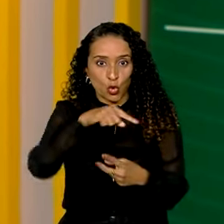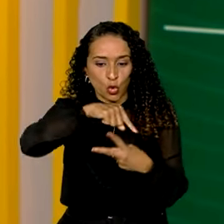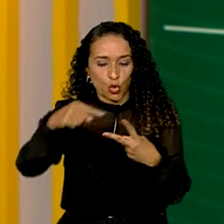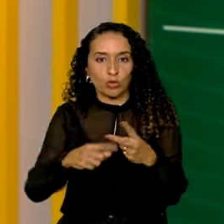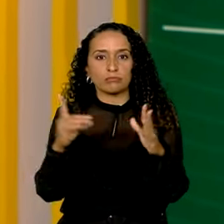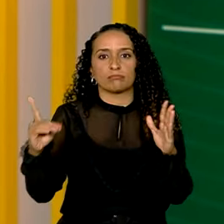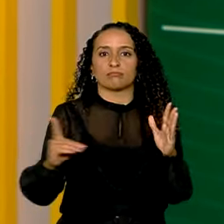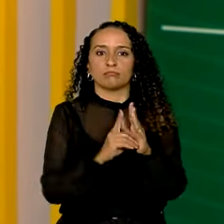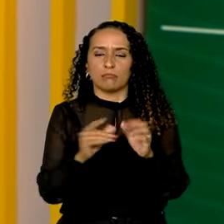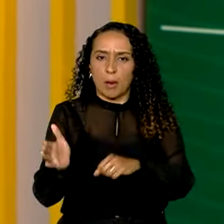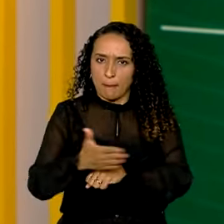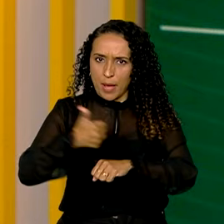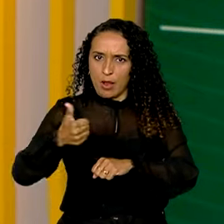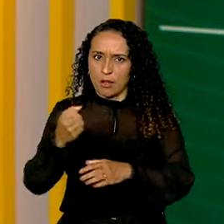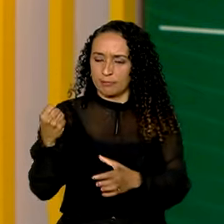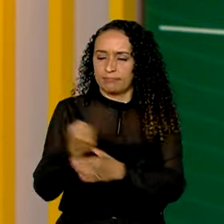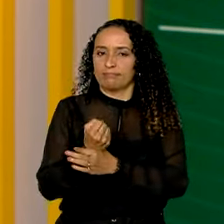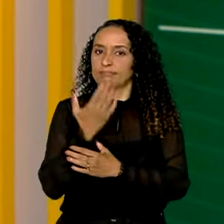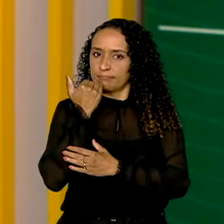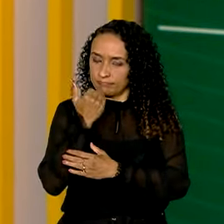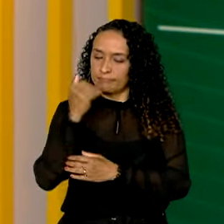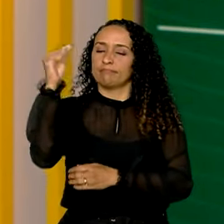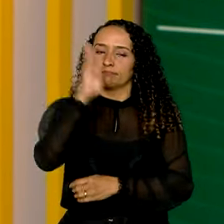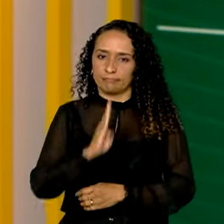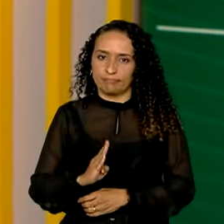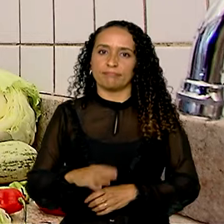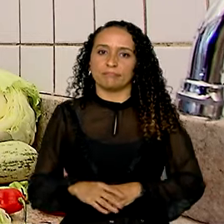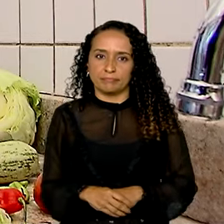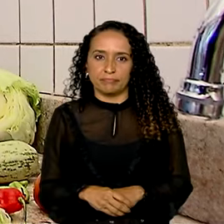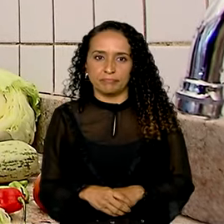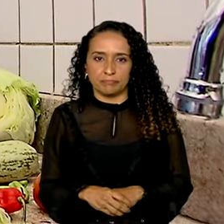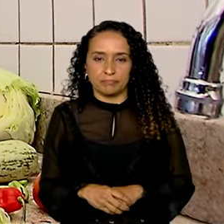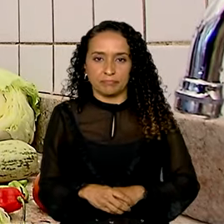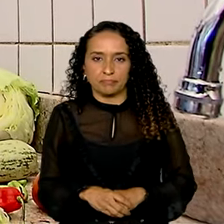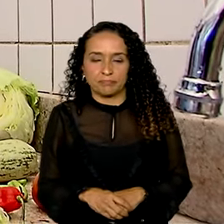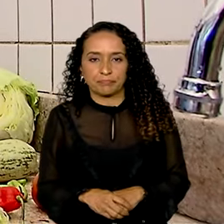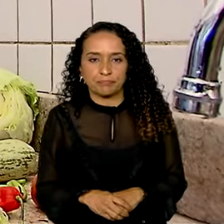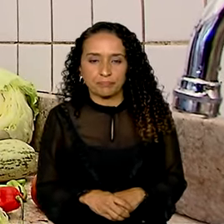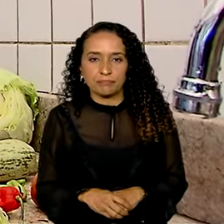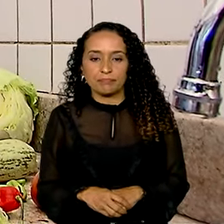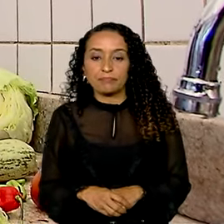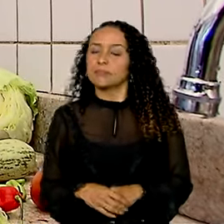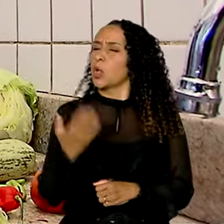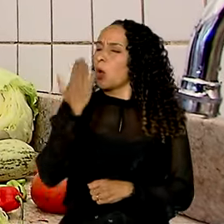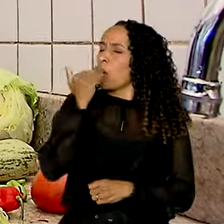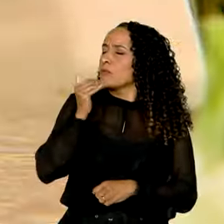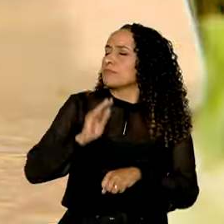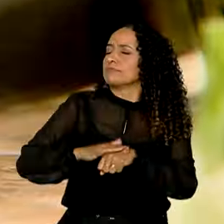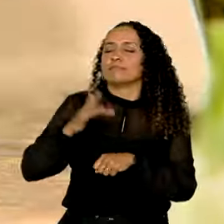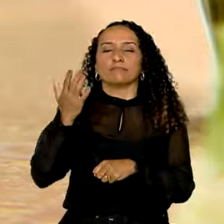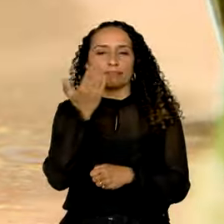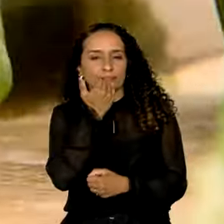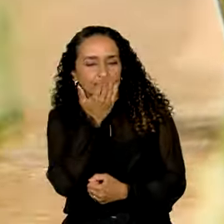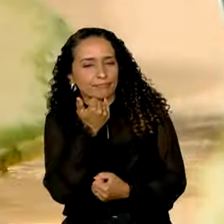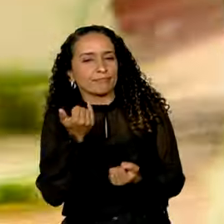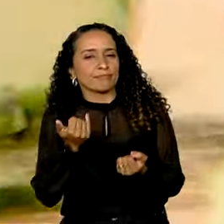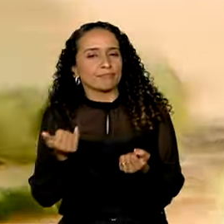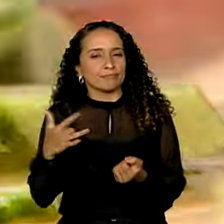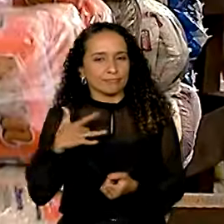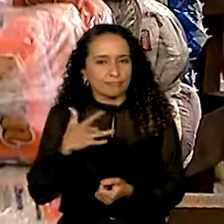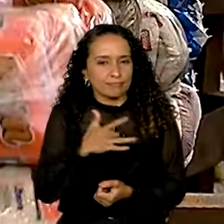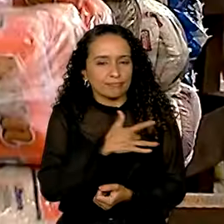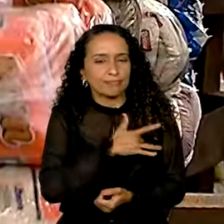decretos para melhorar a segurança alimentar no país. Comida mais saudável na mesa dos